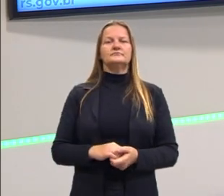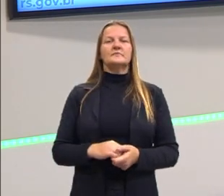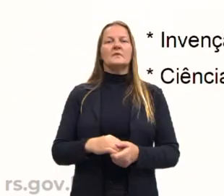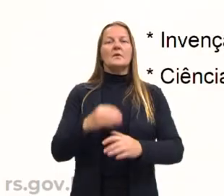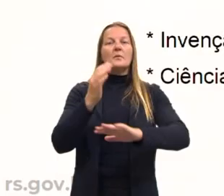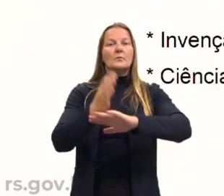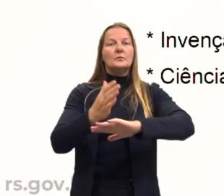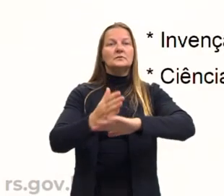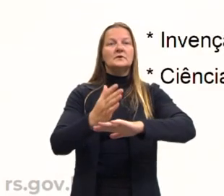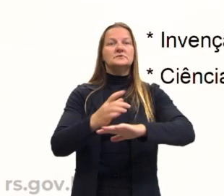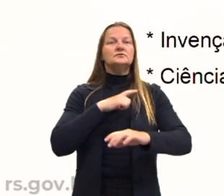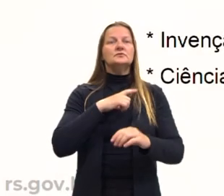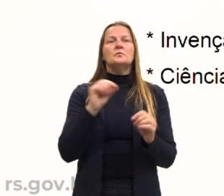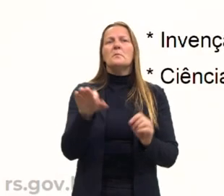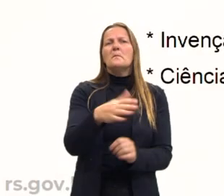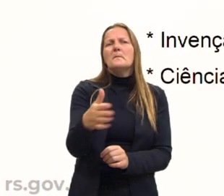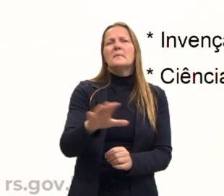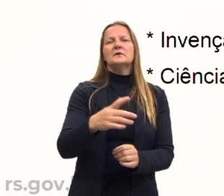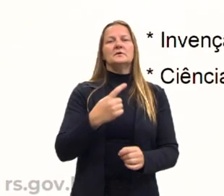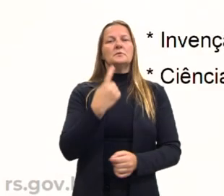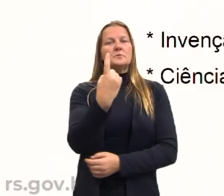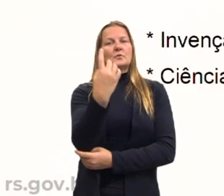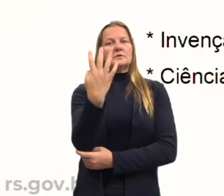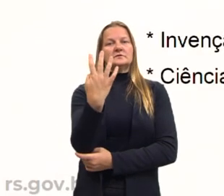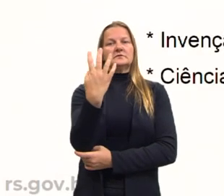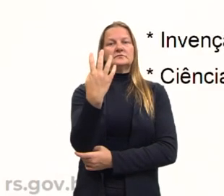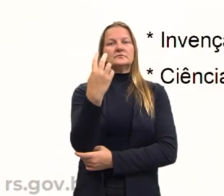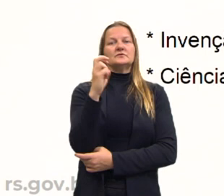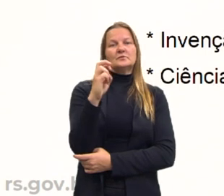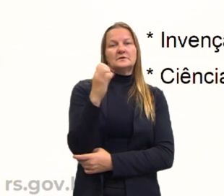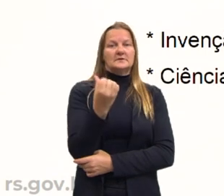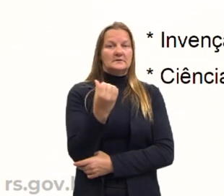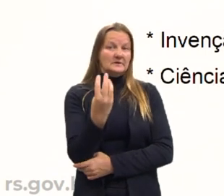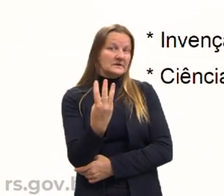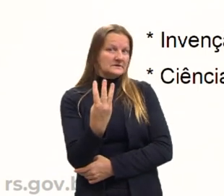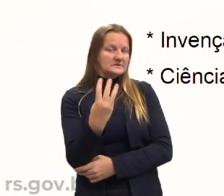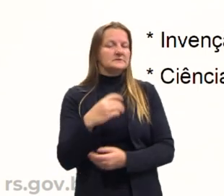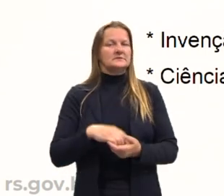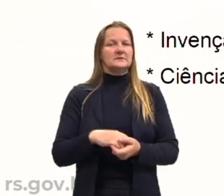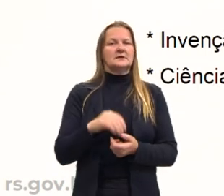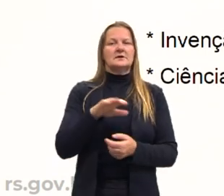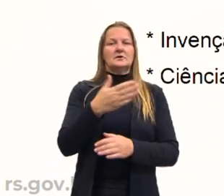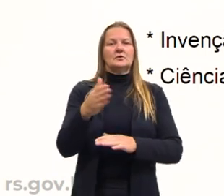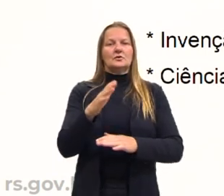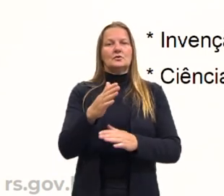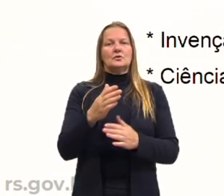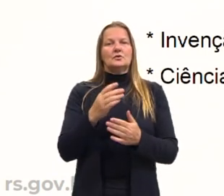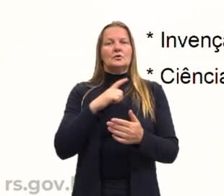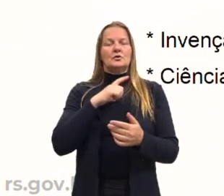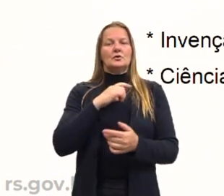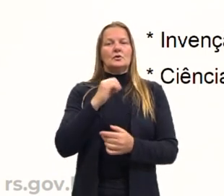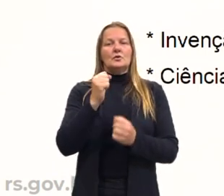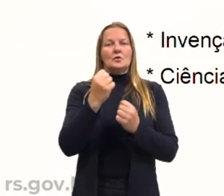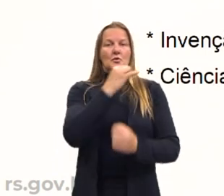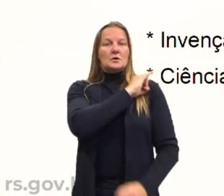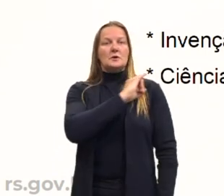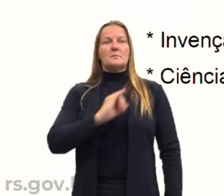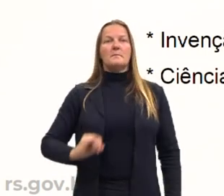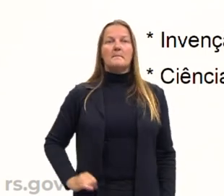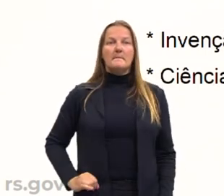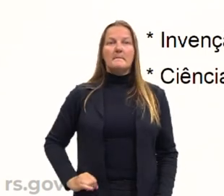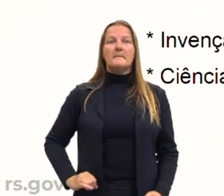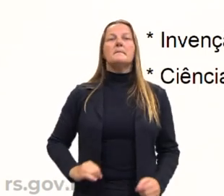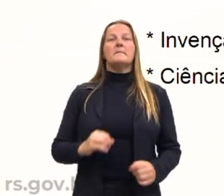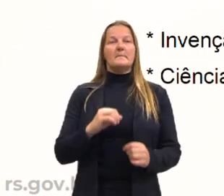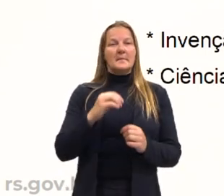então, ela corresponde mais ou menos de 1453, que é a queda do Império Romano do